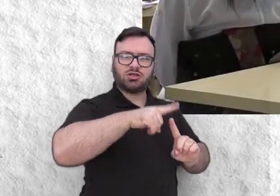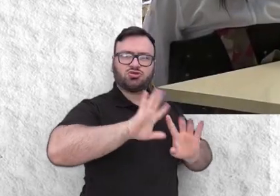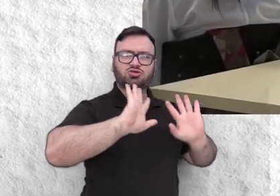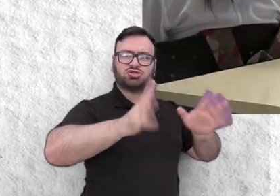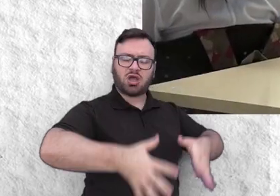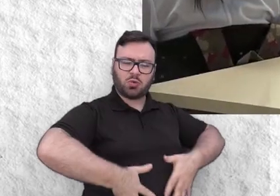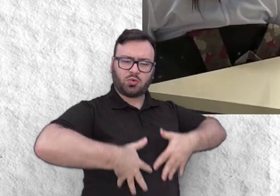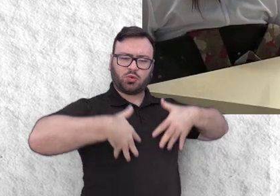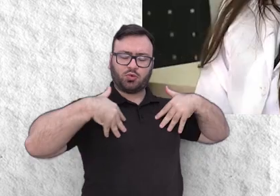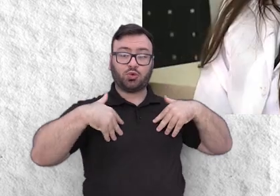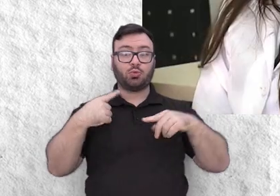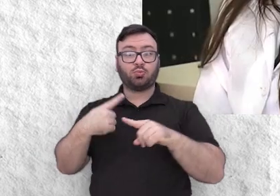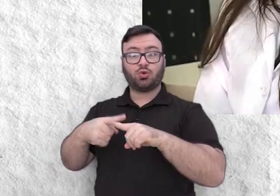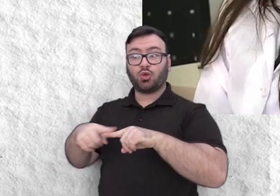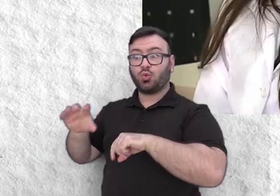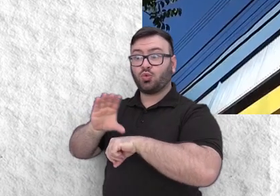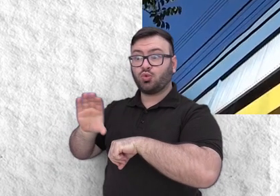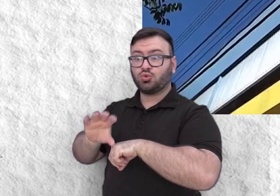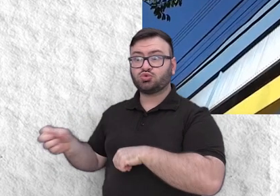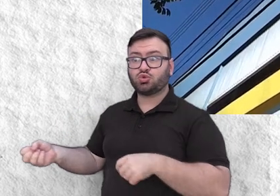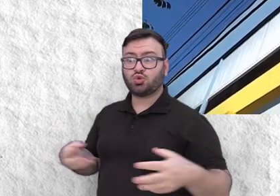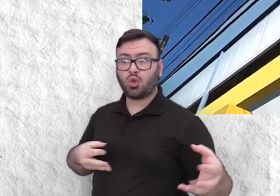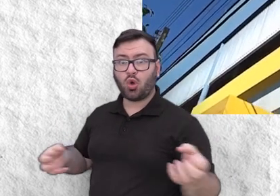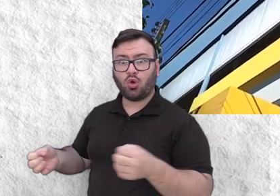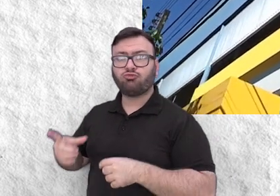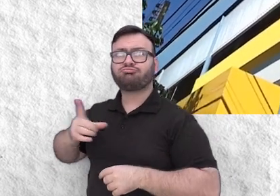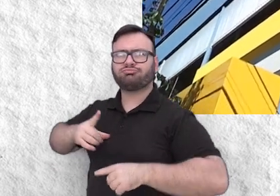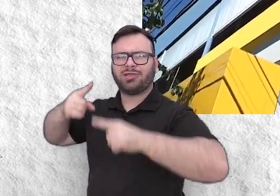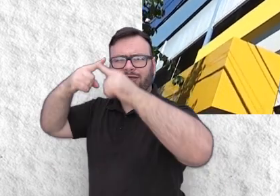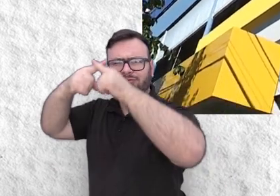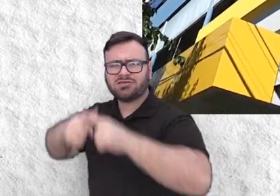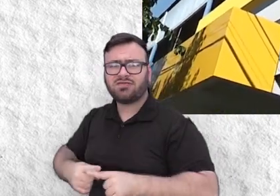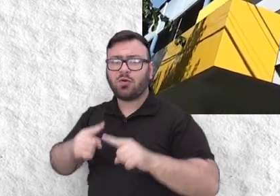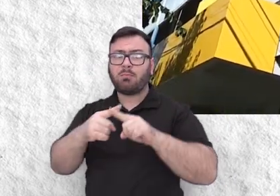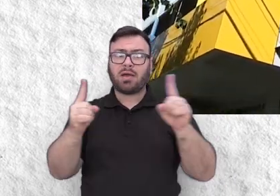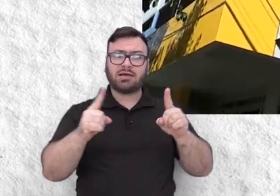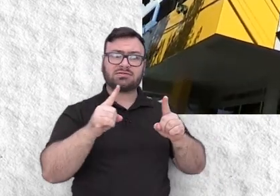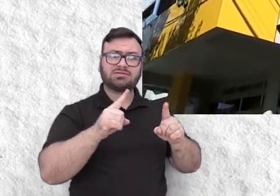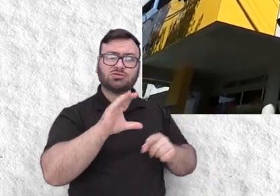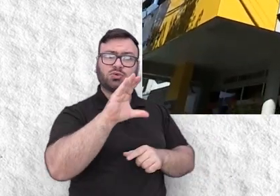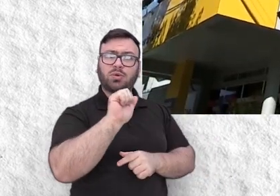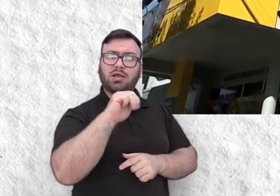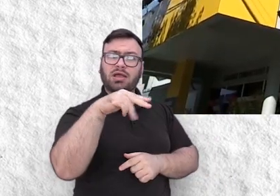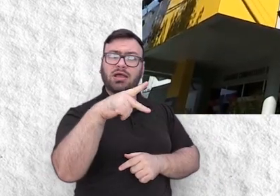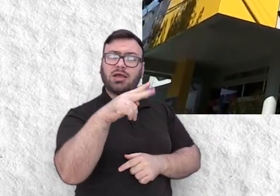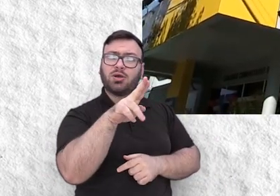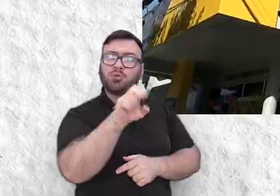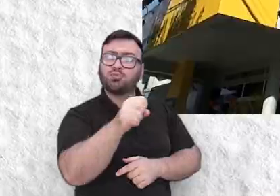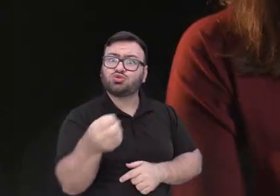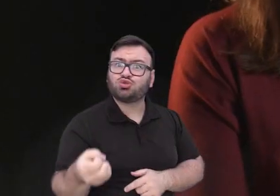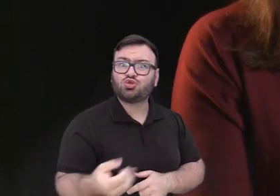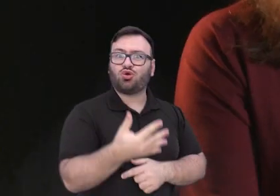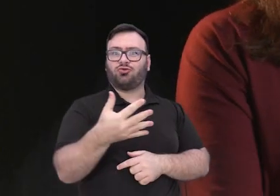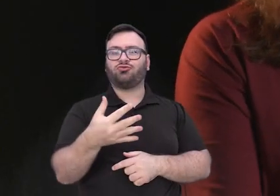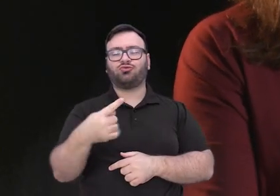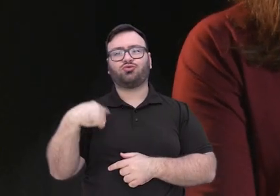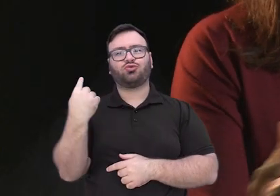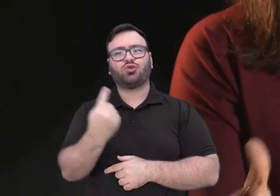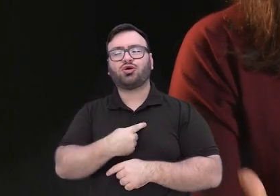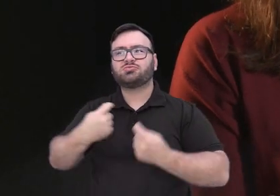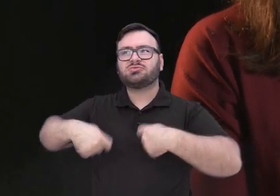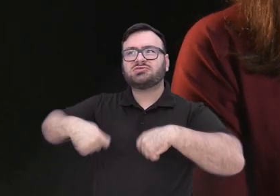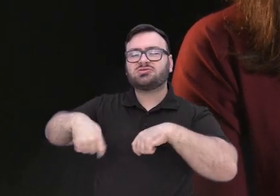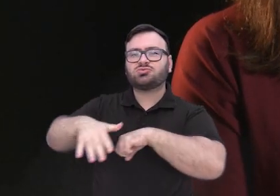Um curso novo sempre traz muitos desafios, um campus novo, não era apenas um curso novo, era um campus novo. Nós tivemos que fazer uma